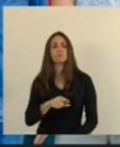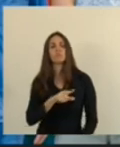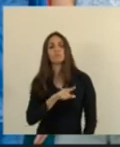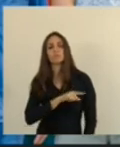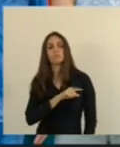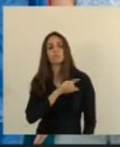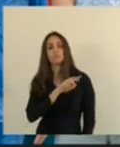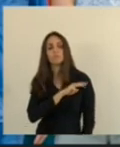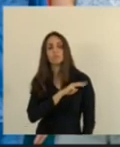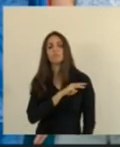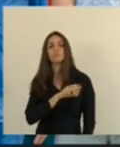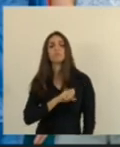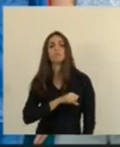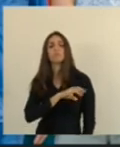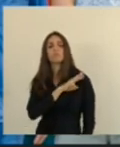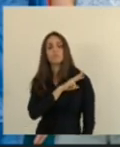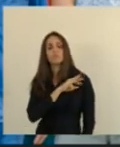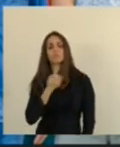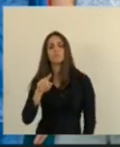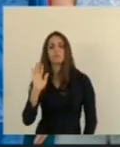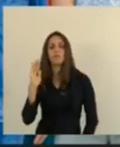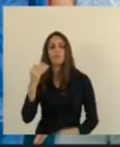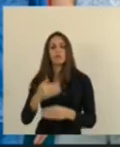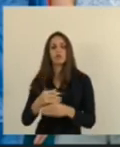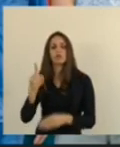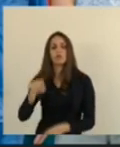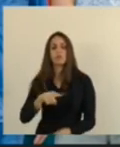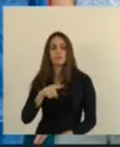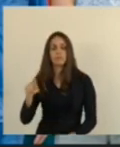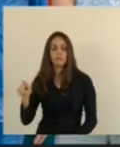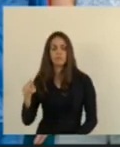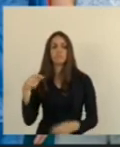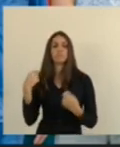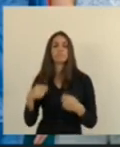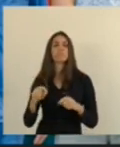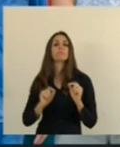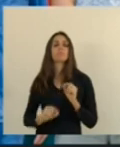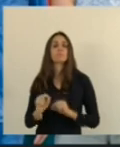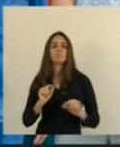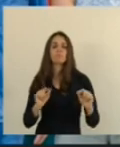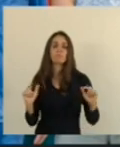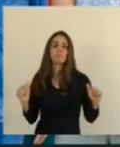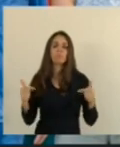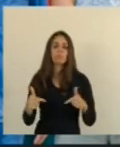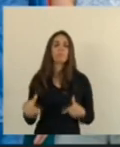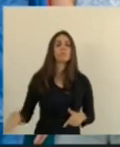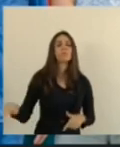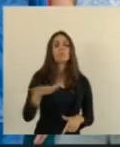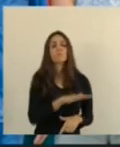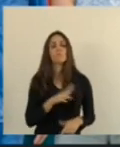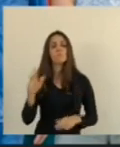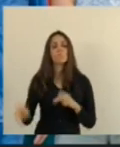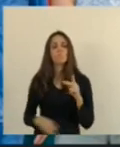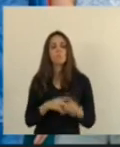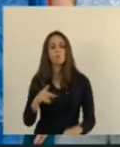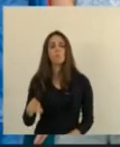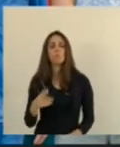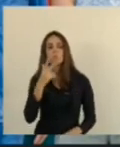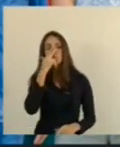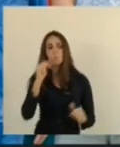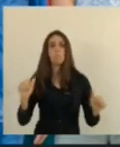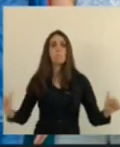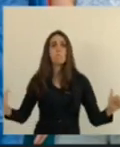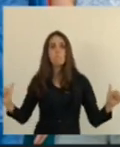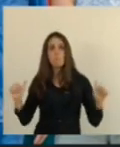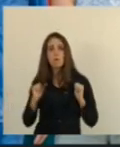Baixo Mandu, que está interditada, é necessário que aquela população não fique sem